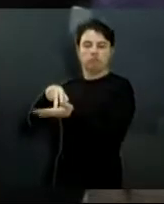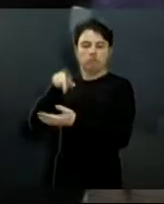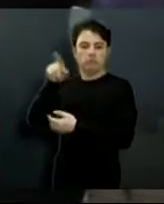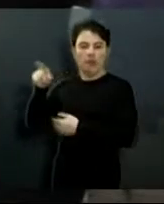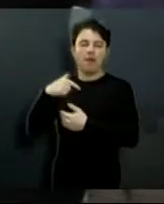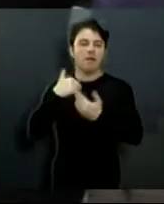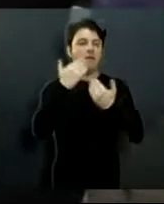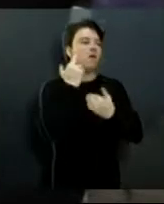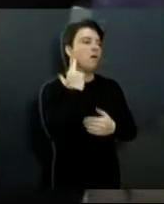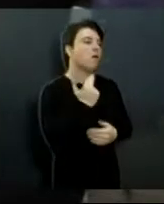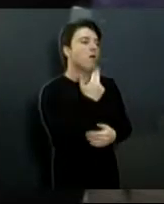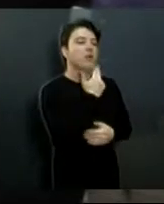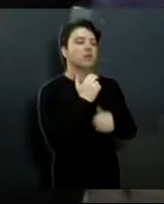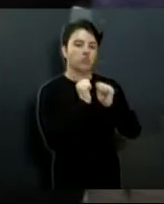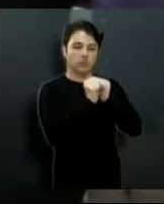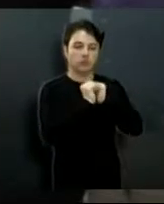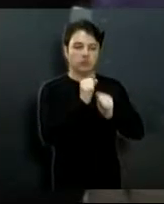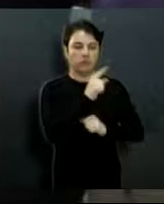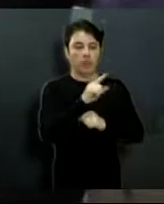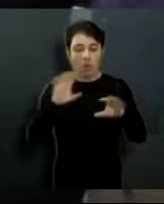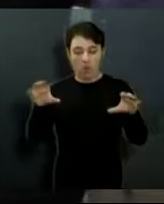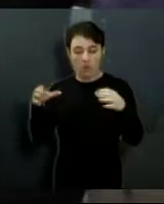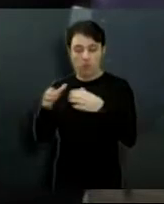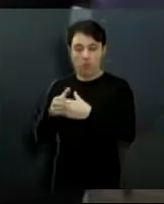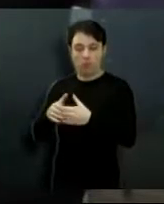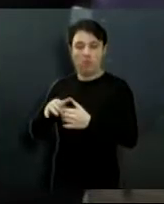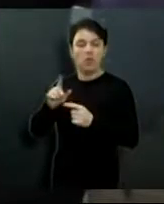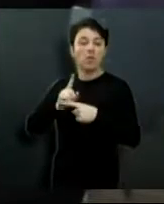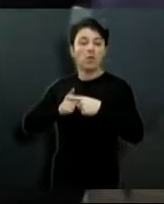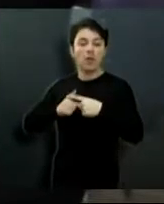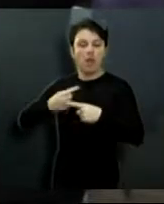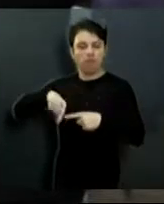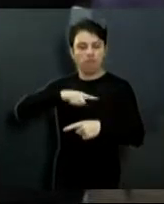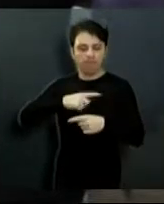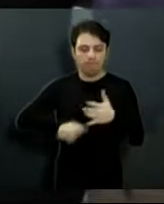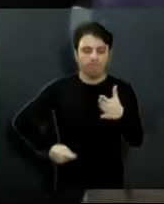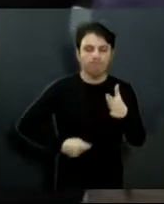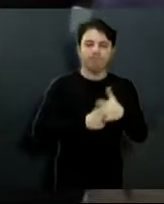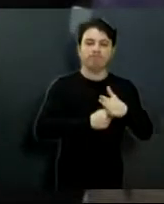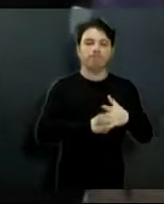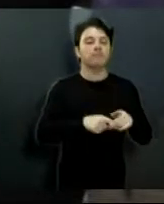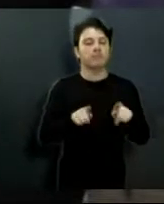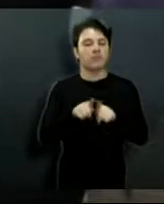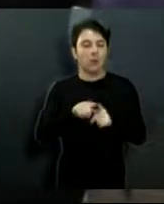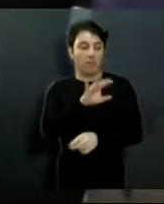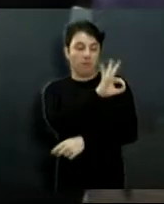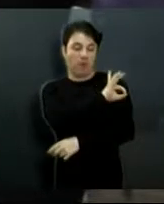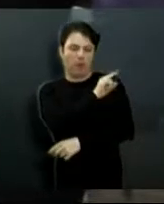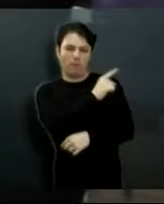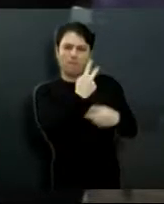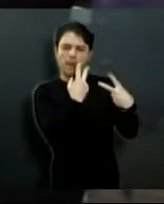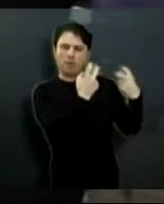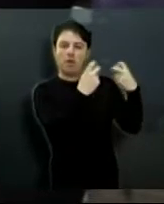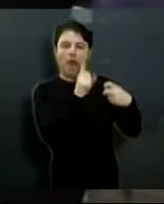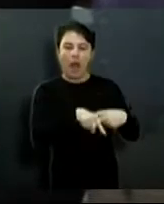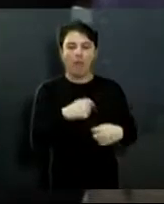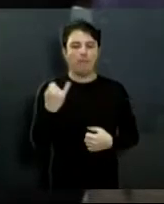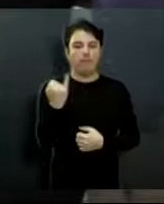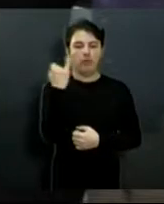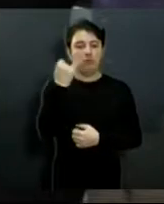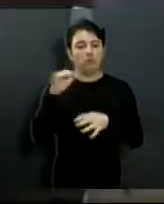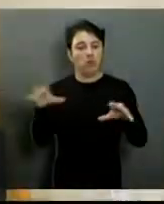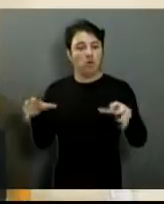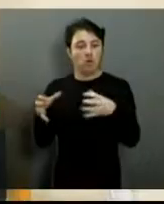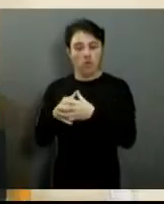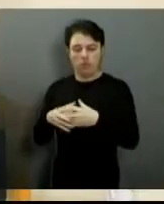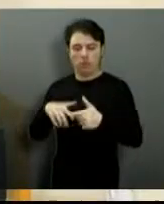vereador. Essa comissão foi instituída por meio de uma provocação nossa ao Executivo, o prefeito entendeu que era importante. Então o grupo de